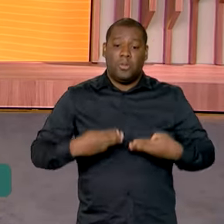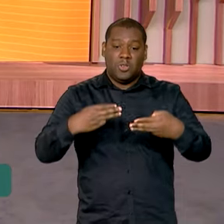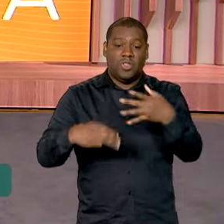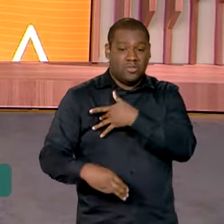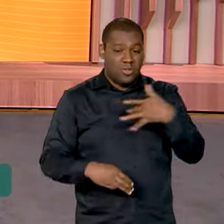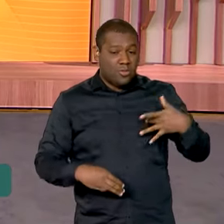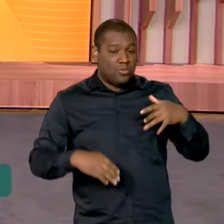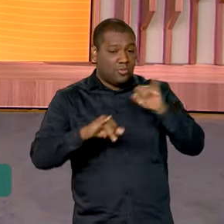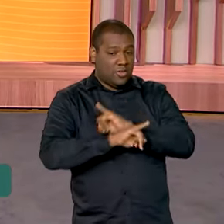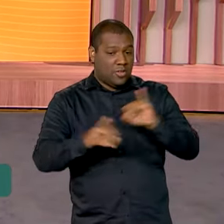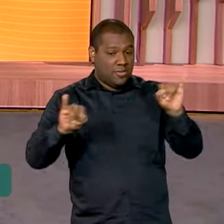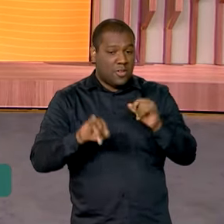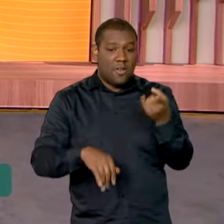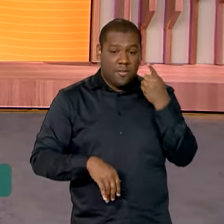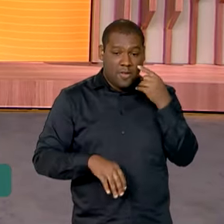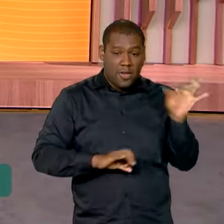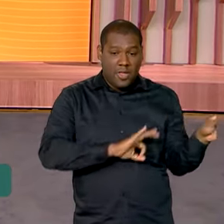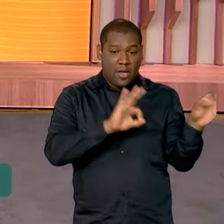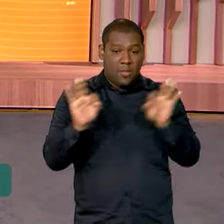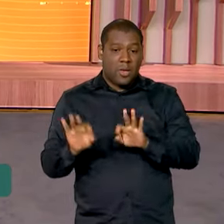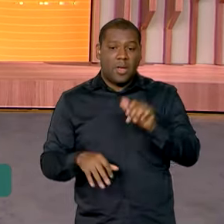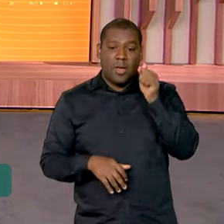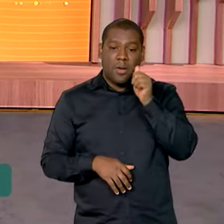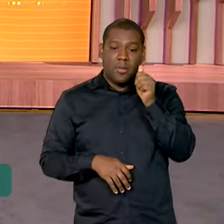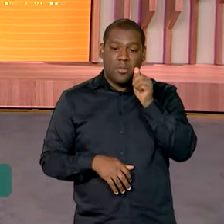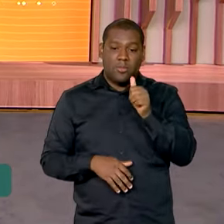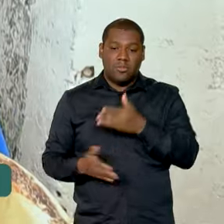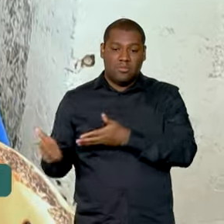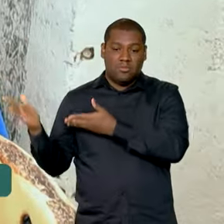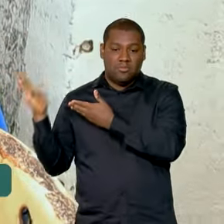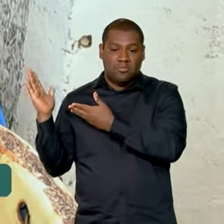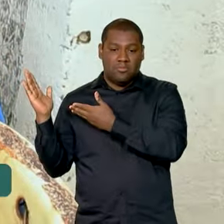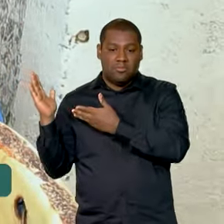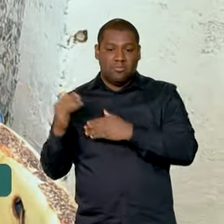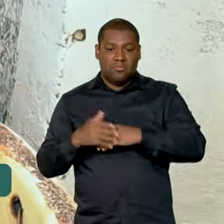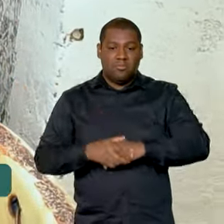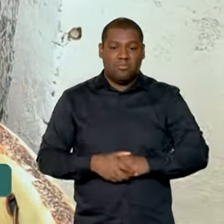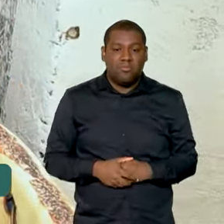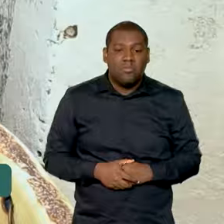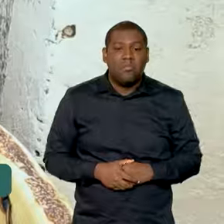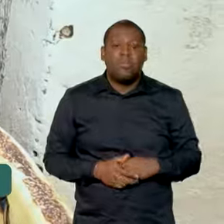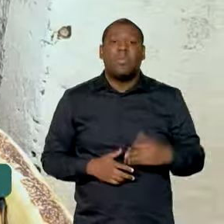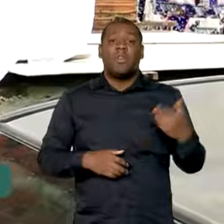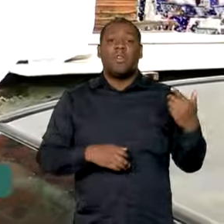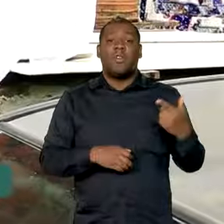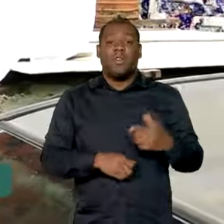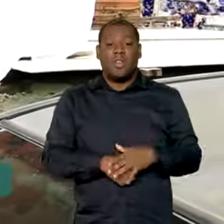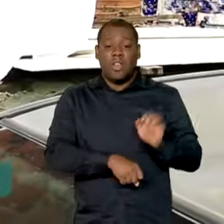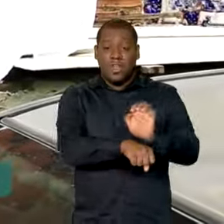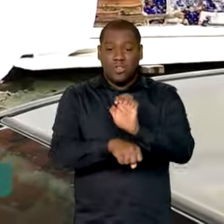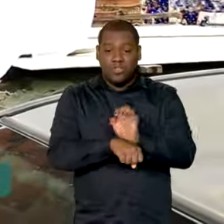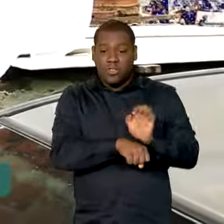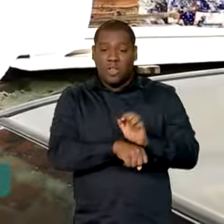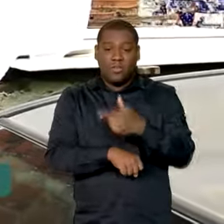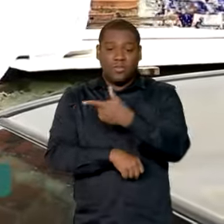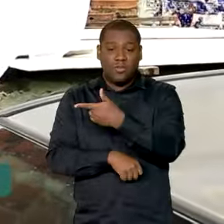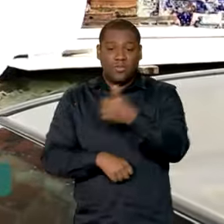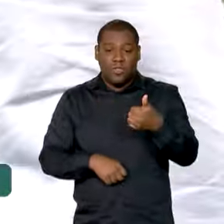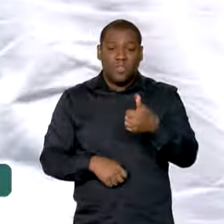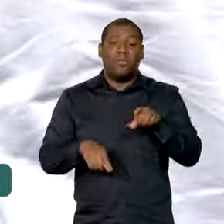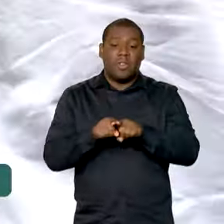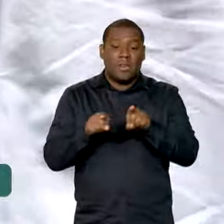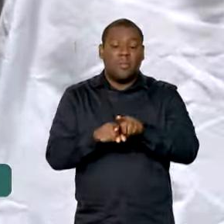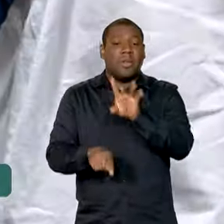da Saúde. Veja na reportagem de Gabriela Noronha. 21 estados brasileiros e o Distrito